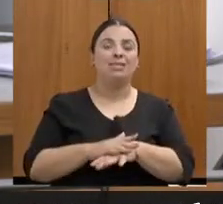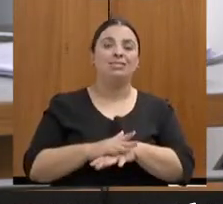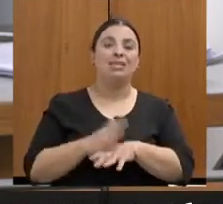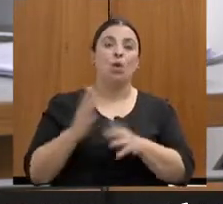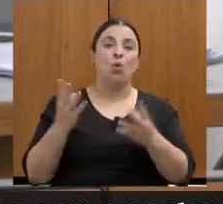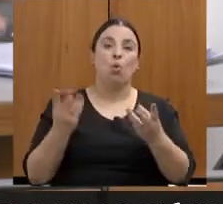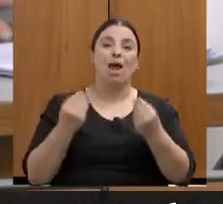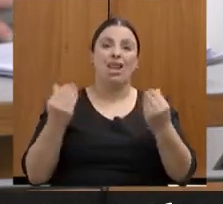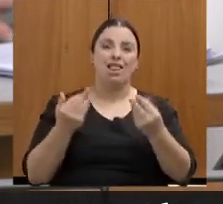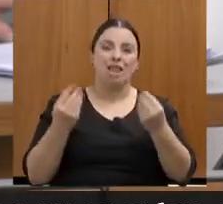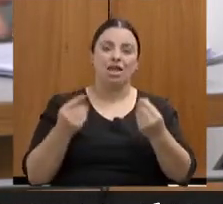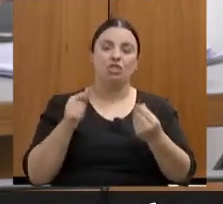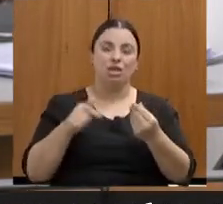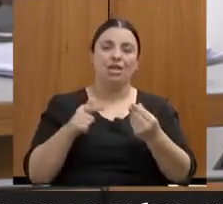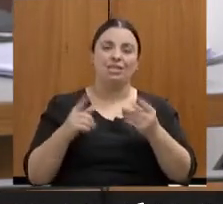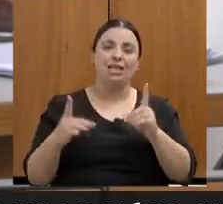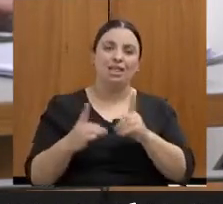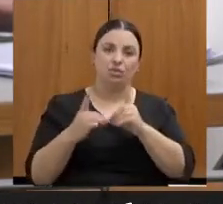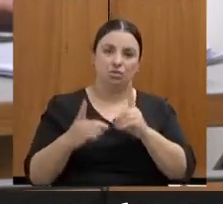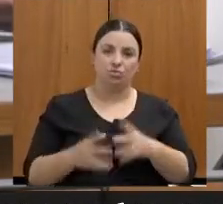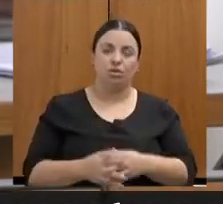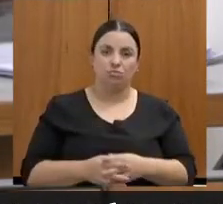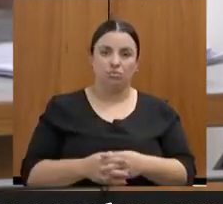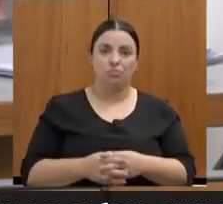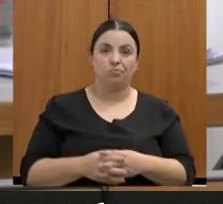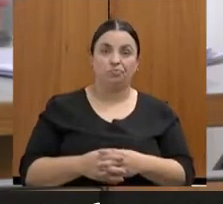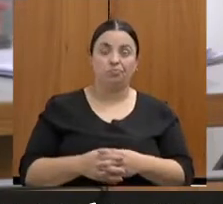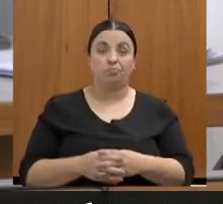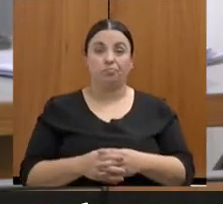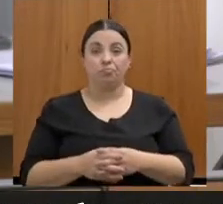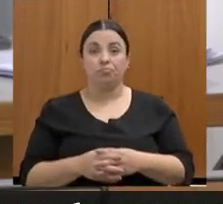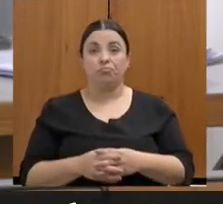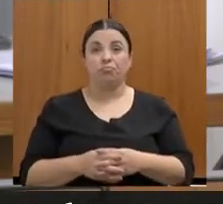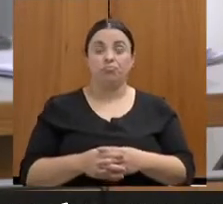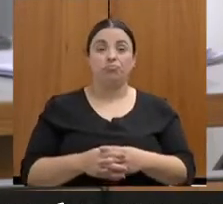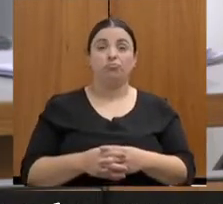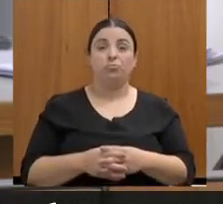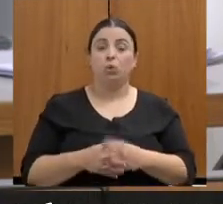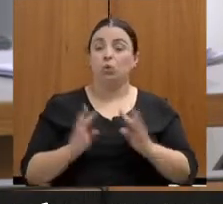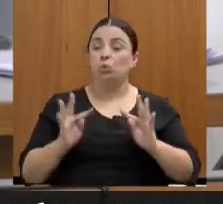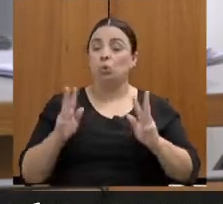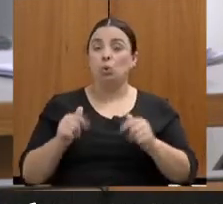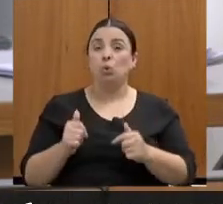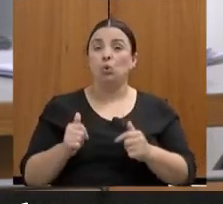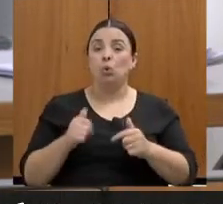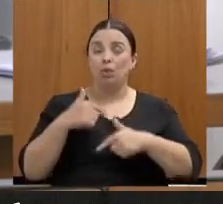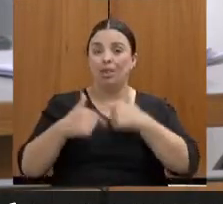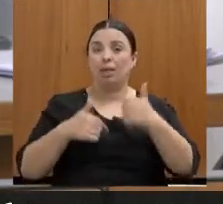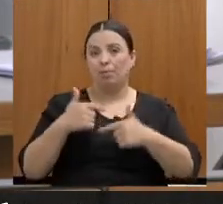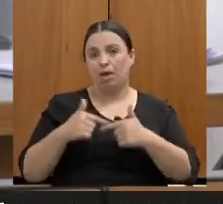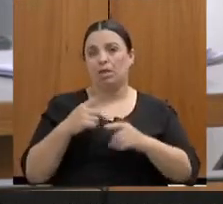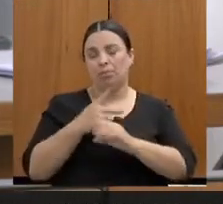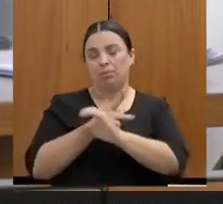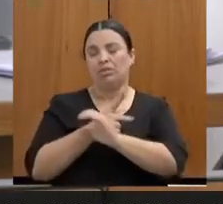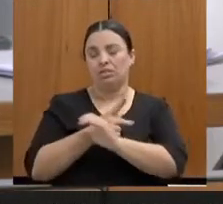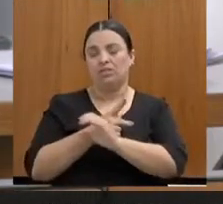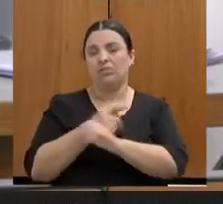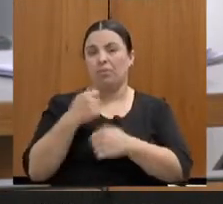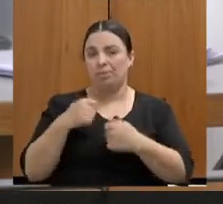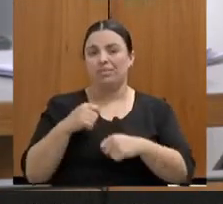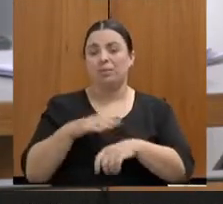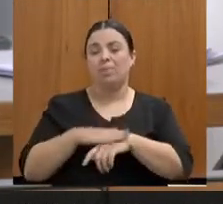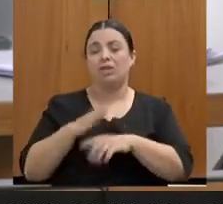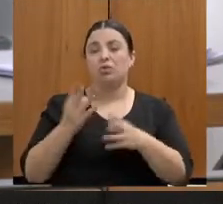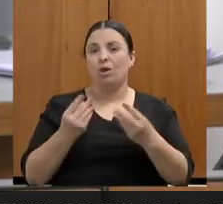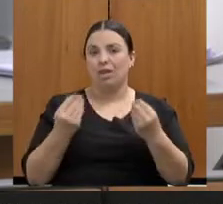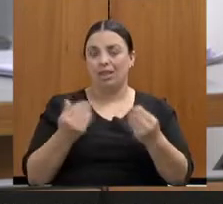do atendimento ao público. E isso, quando levado para a questão da violência doméstica,